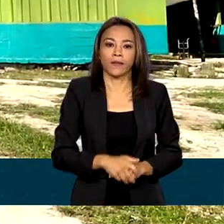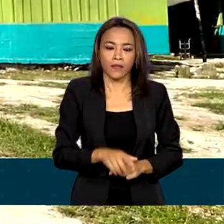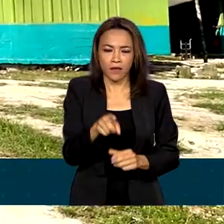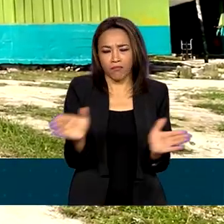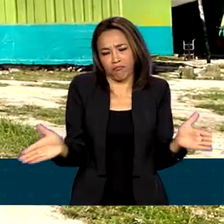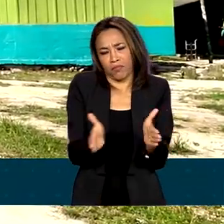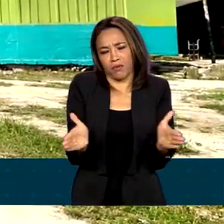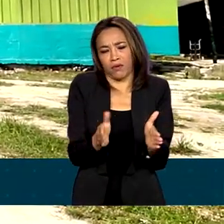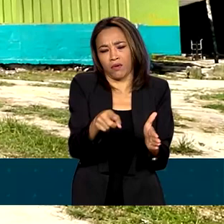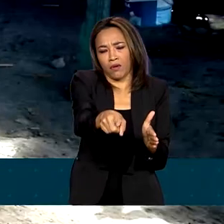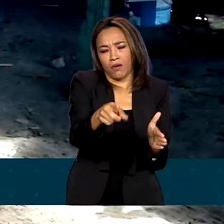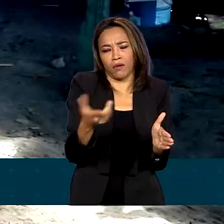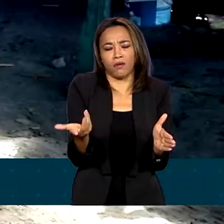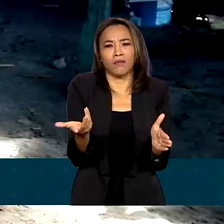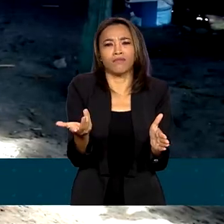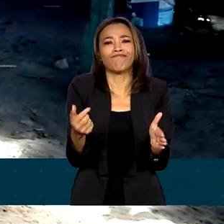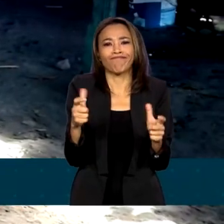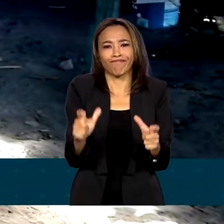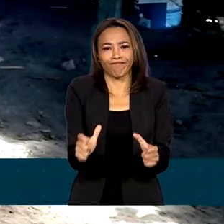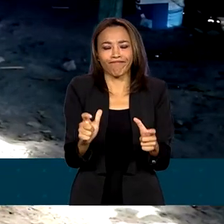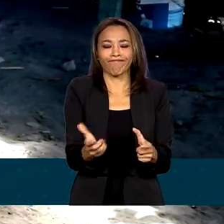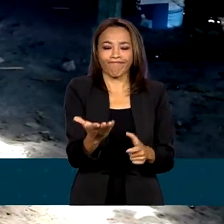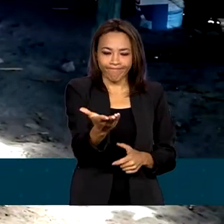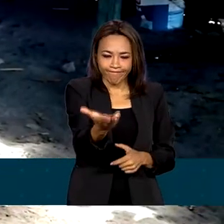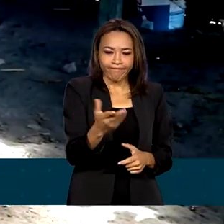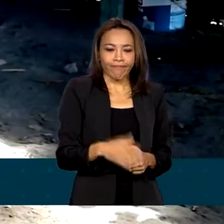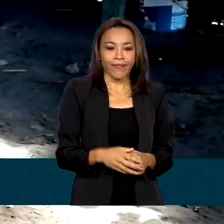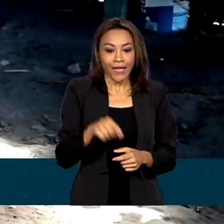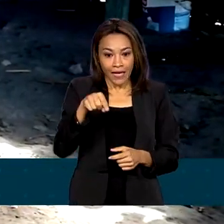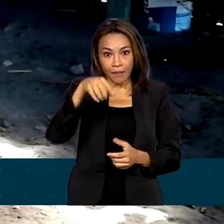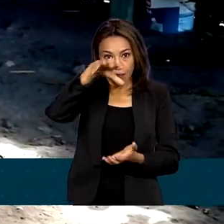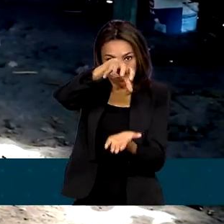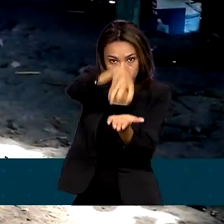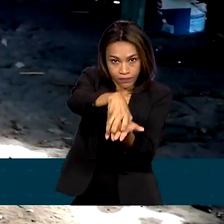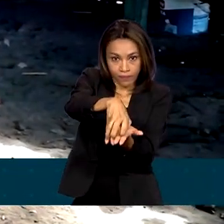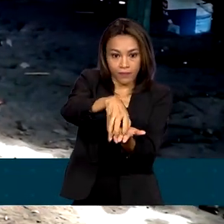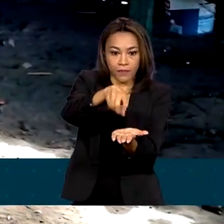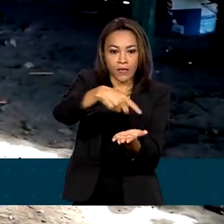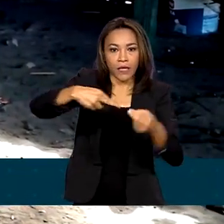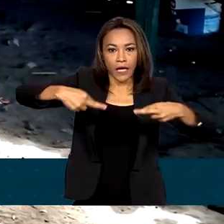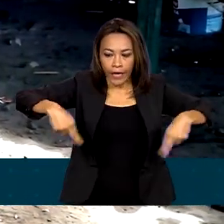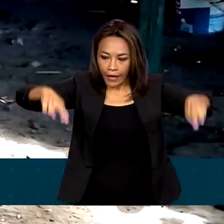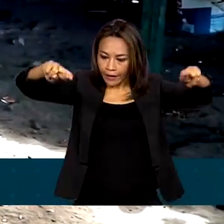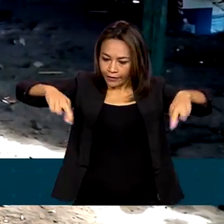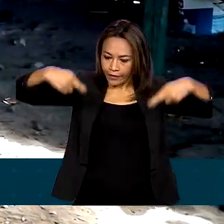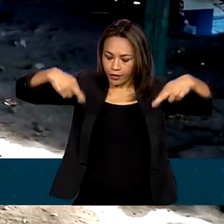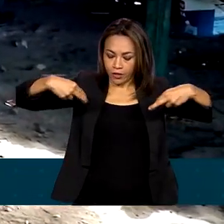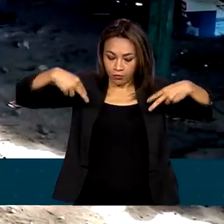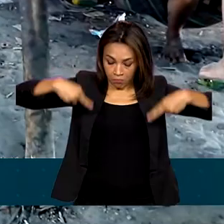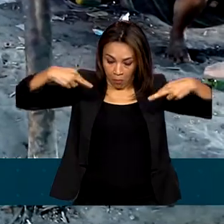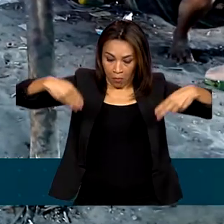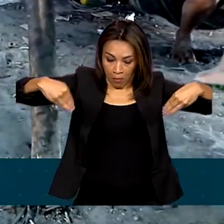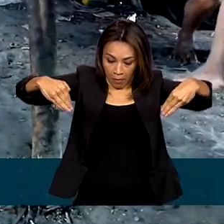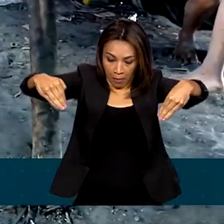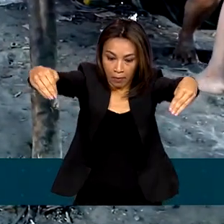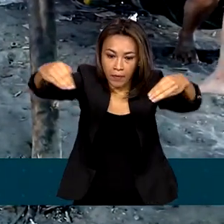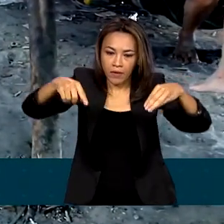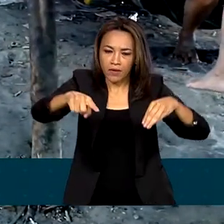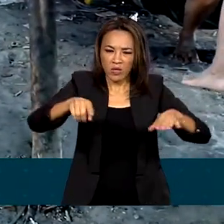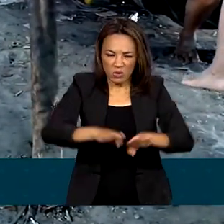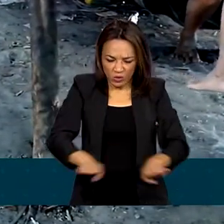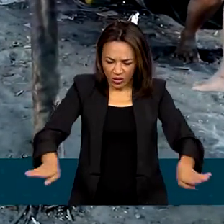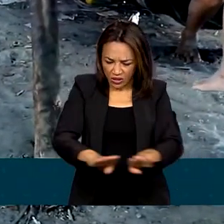que se assemelha a uma chapona, nome que os Yanomami dão para casa, redes se empilham. No chão batido,